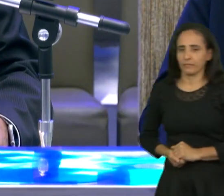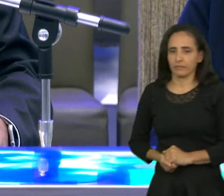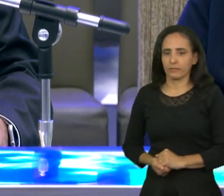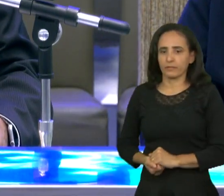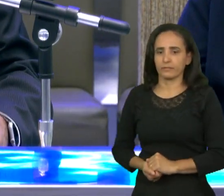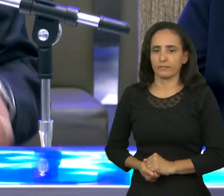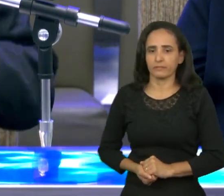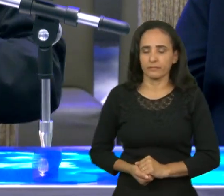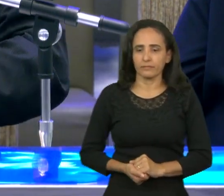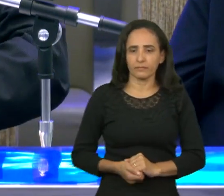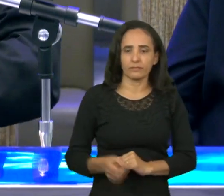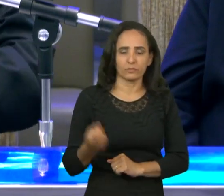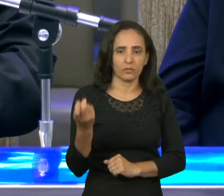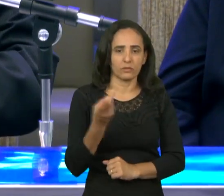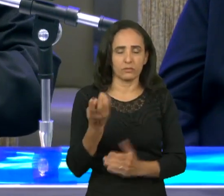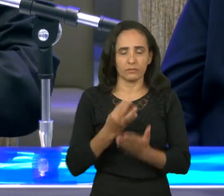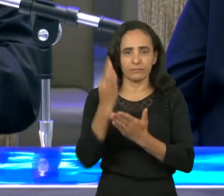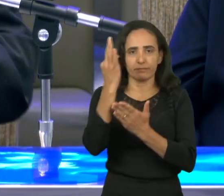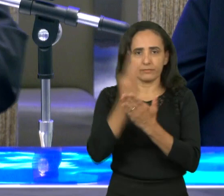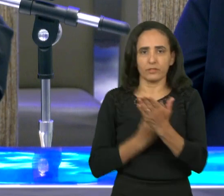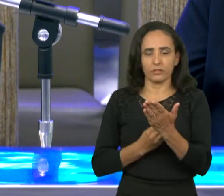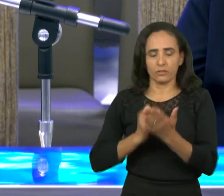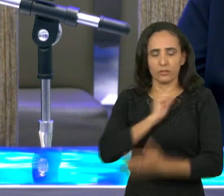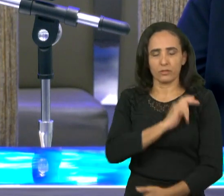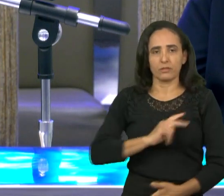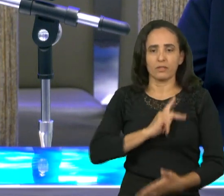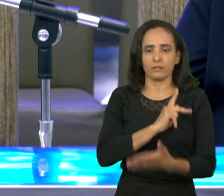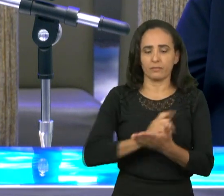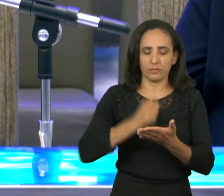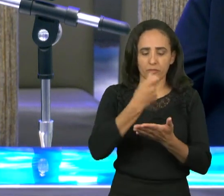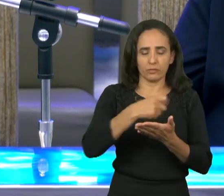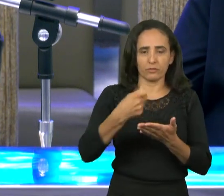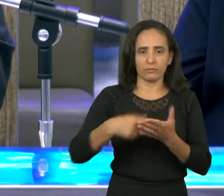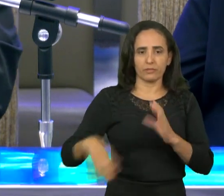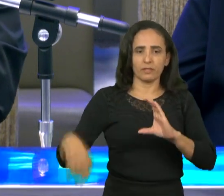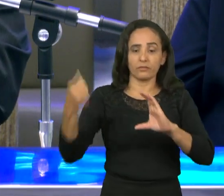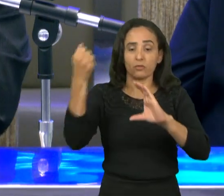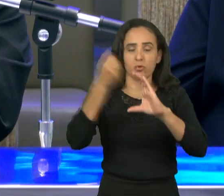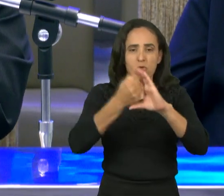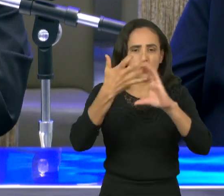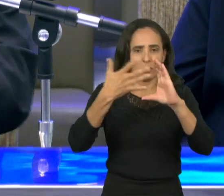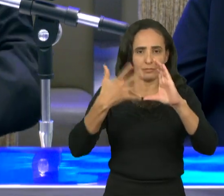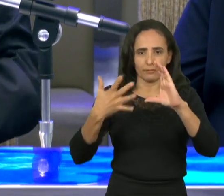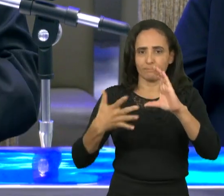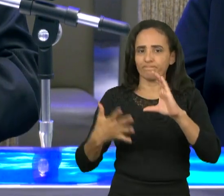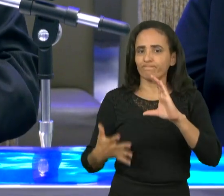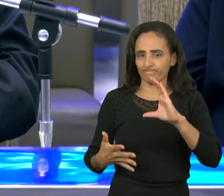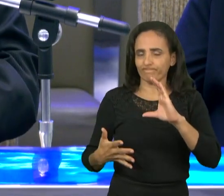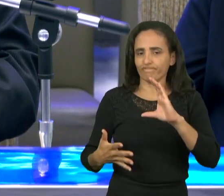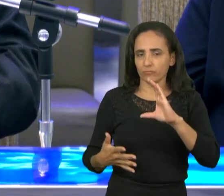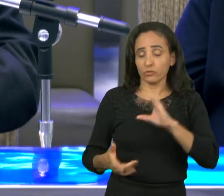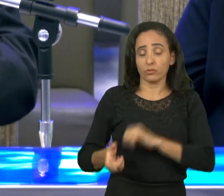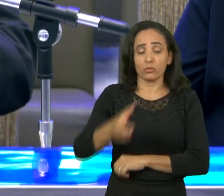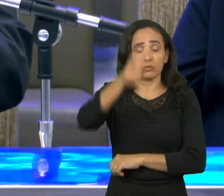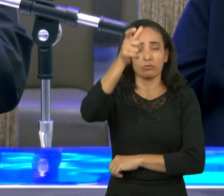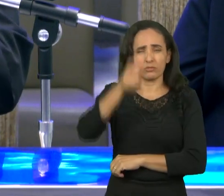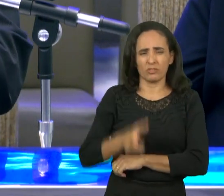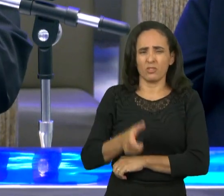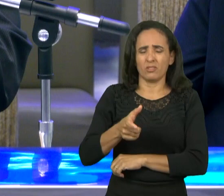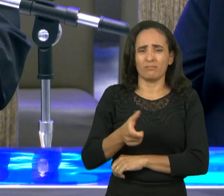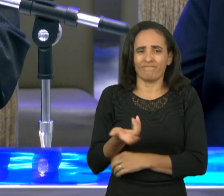escreve a Timóteo, a característica dos homens do fim dos tempos, que